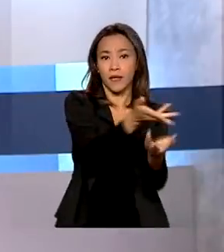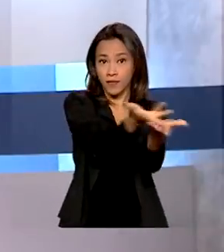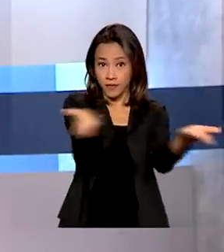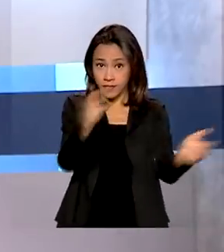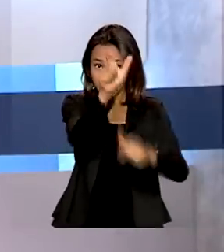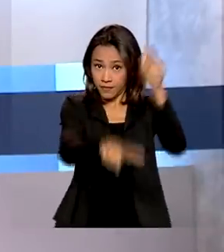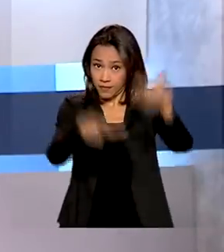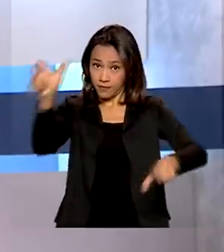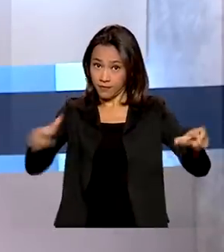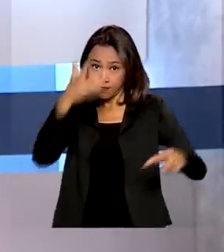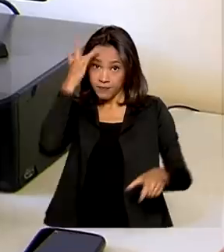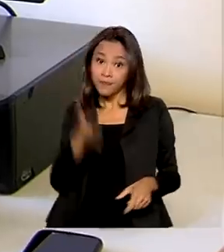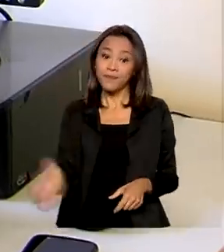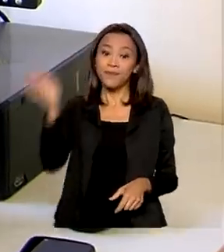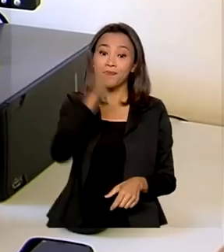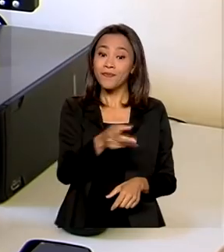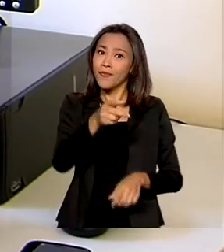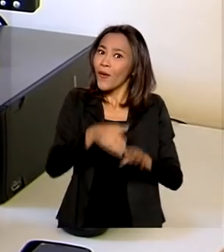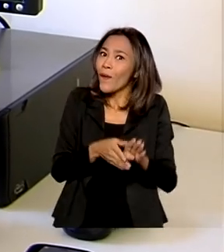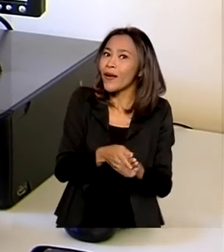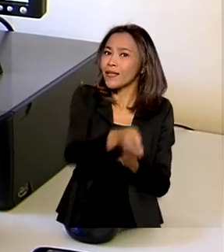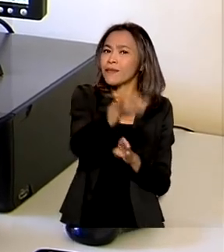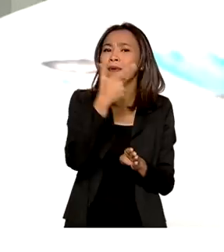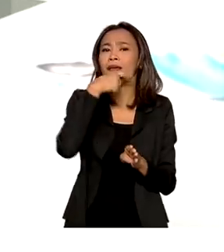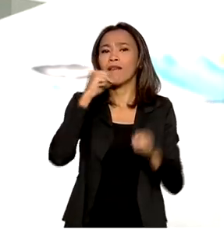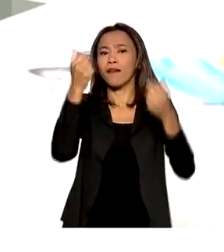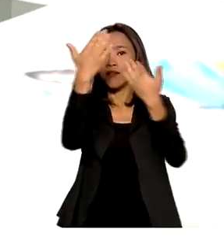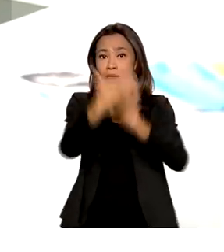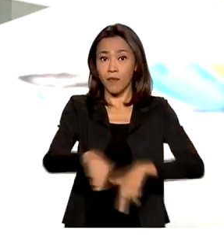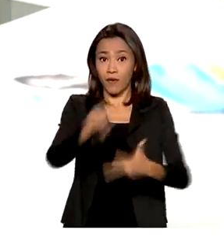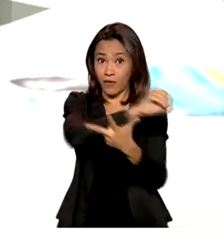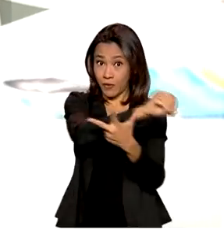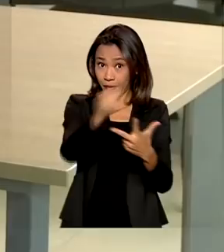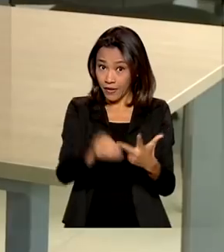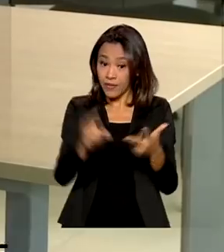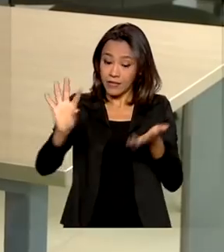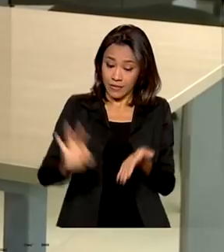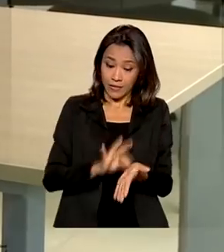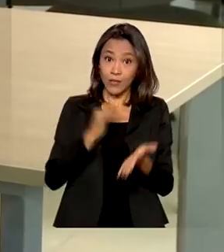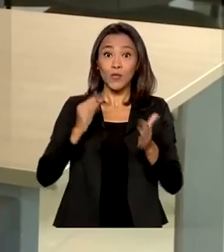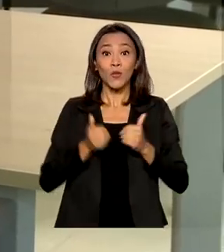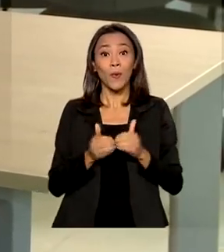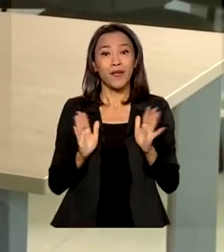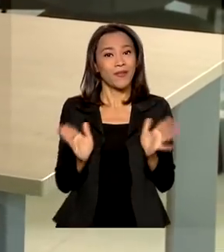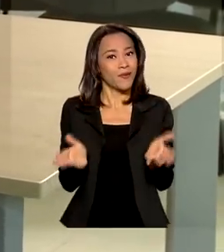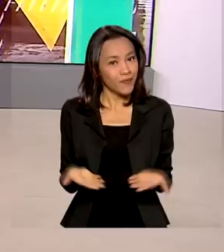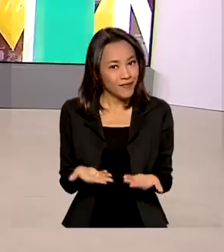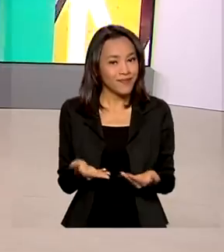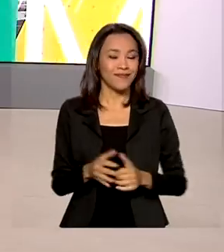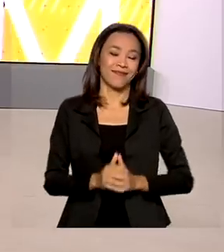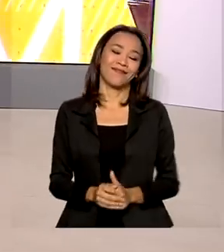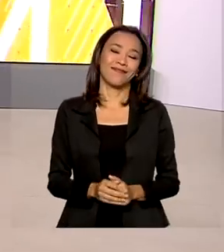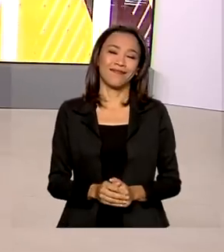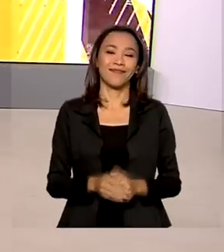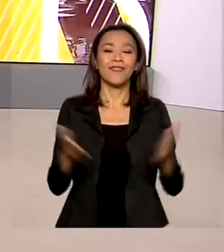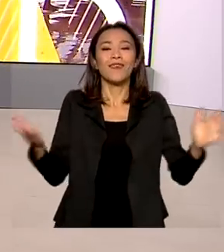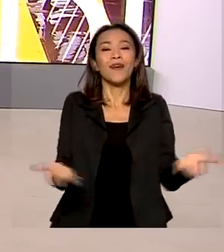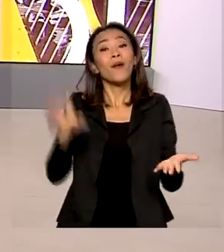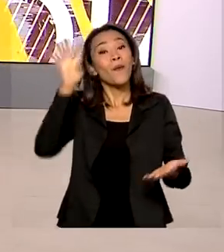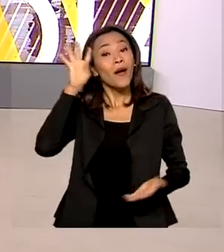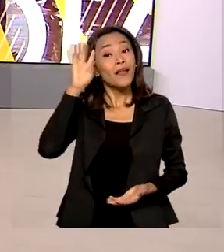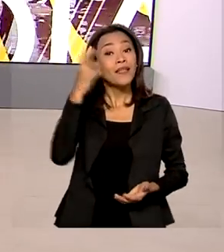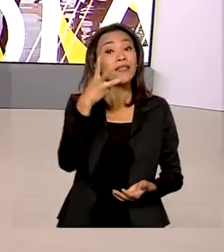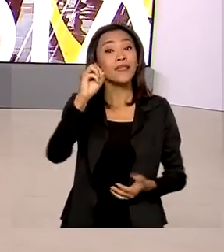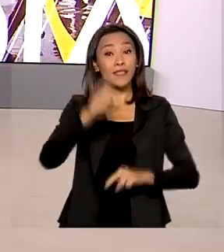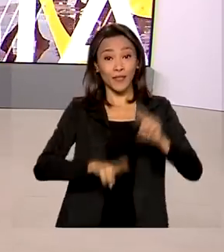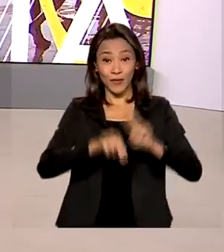E as dicas para quem vai fazer o Enem, o Exame Nacional do Ensino Médio. As inscrições começam hoje. Quarta-feira, 30